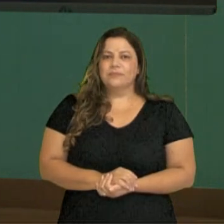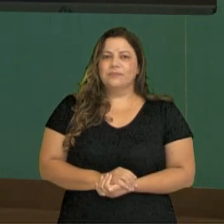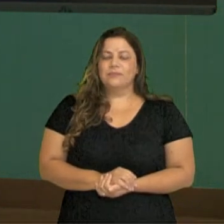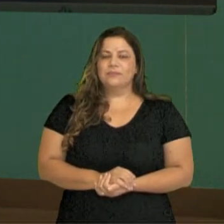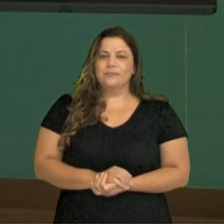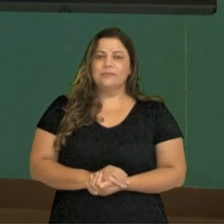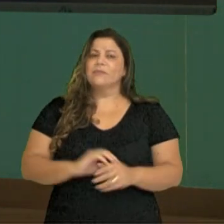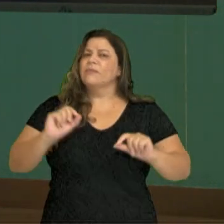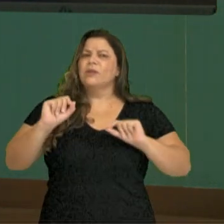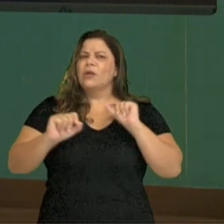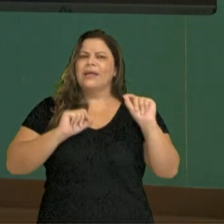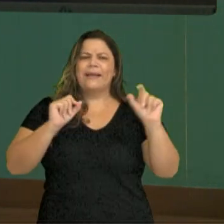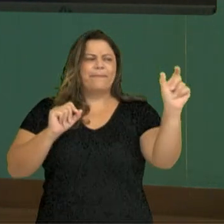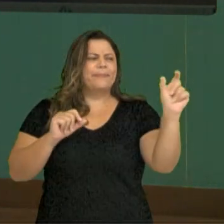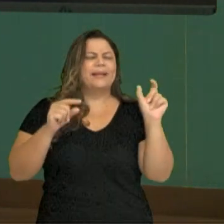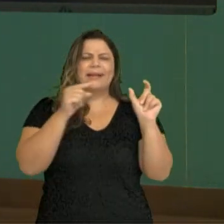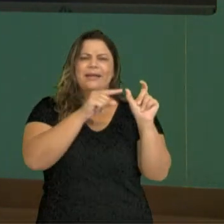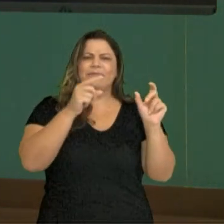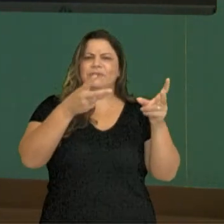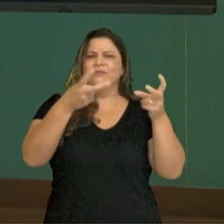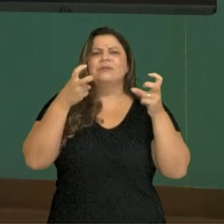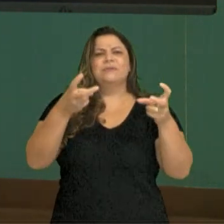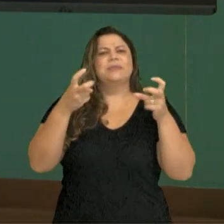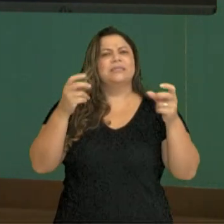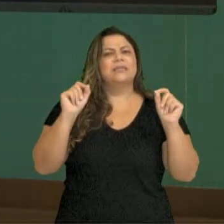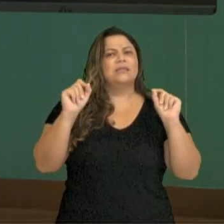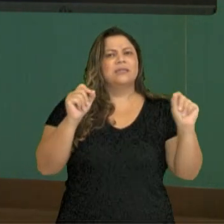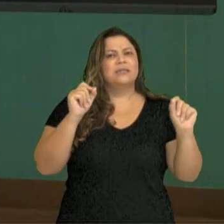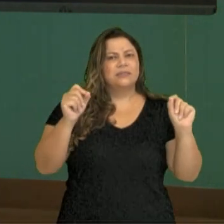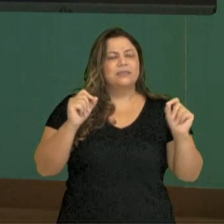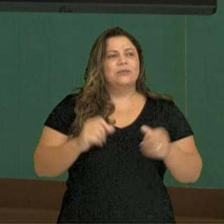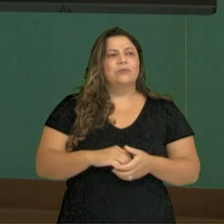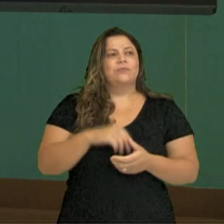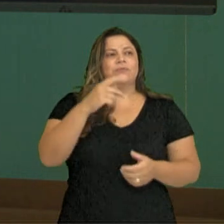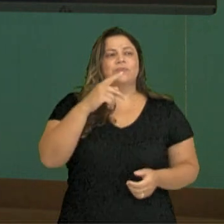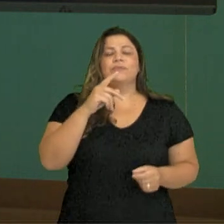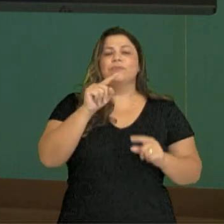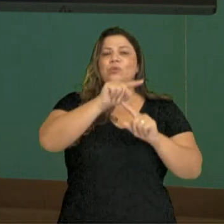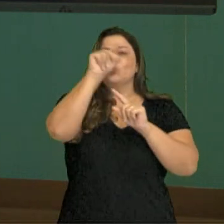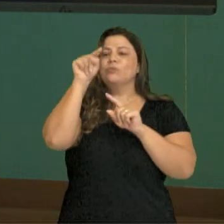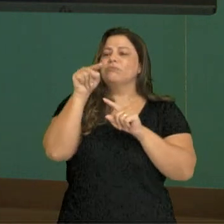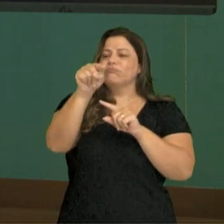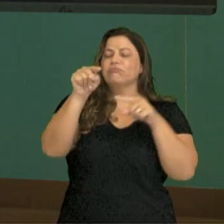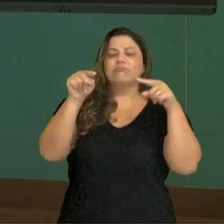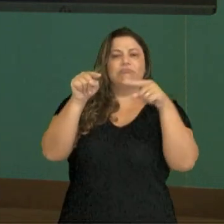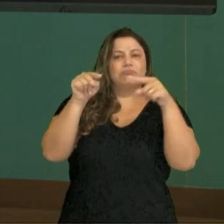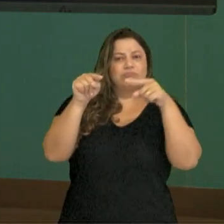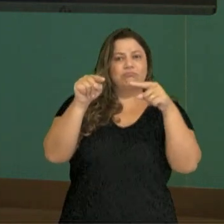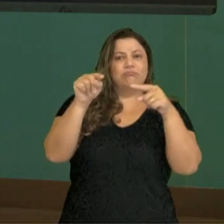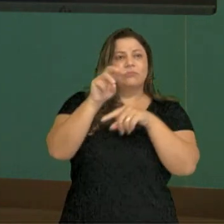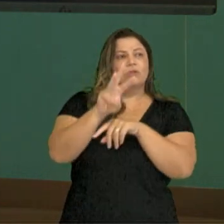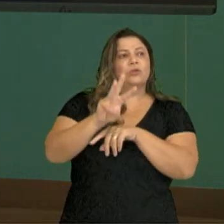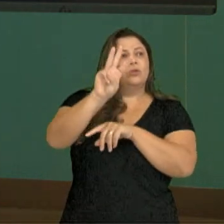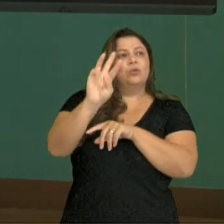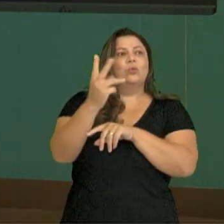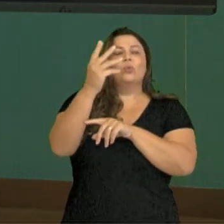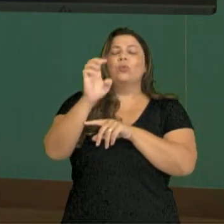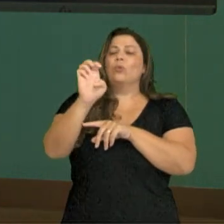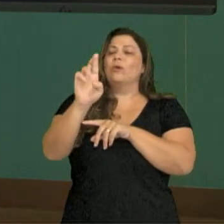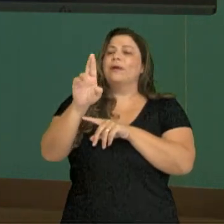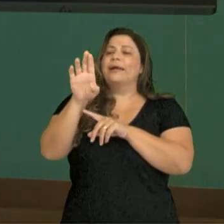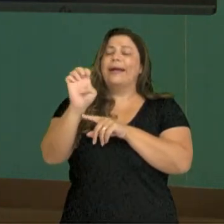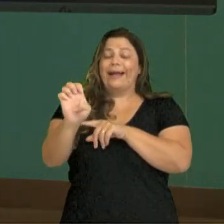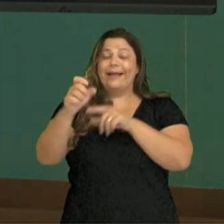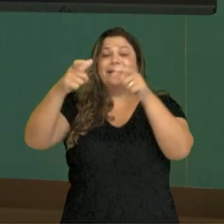Que palavrinha que eu tenho que prestar atenção? No pronome interrogativo, where. Então, quero saber onde.